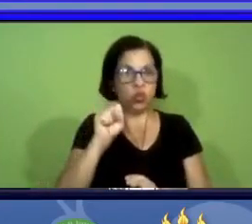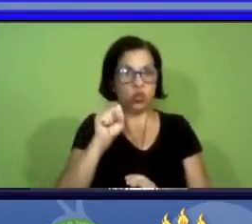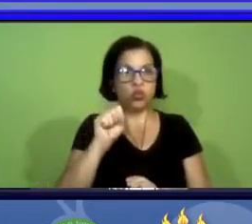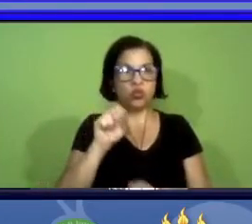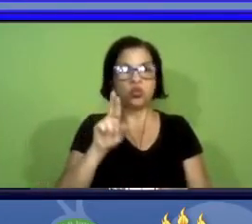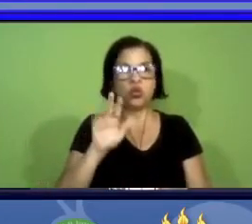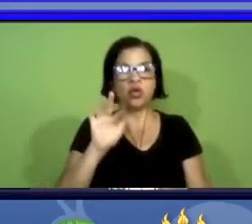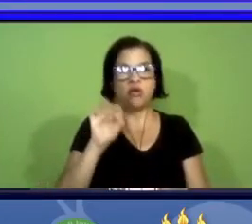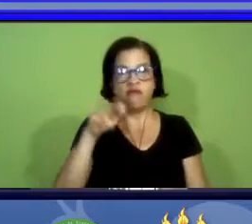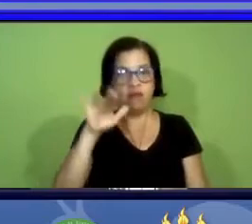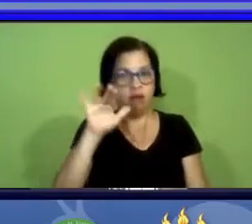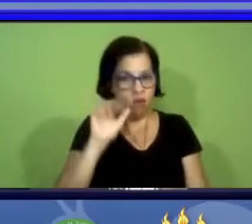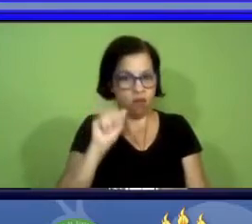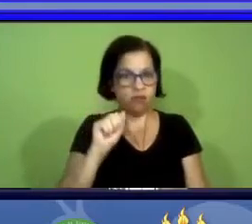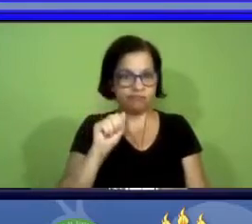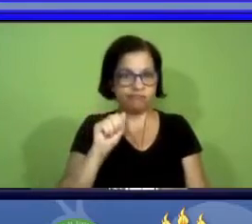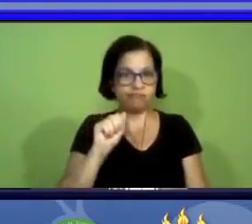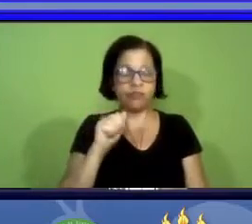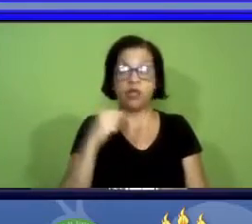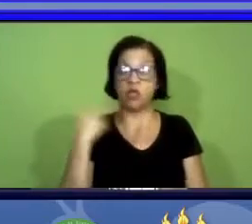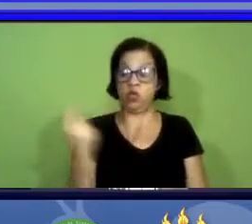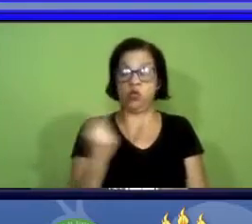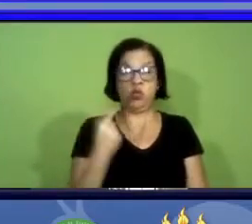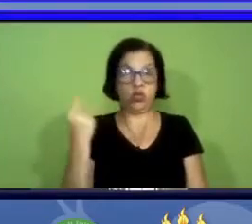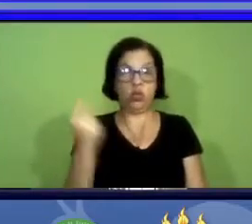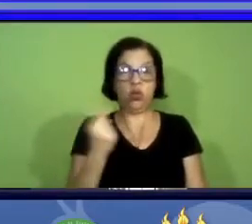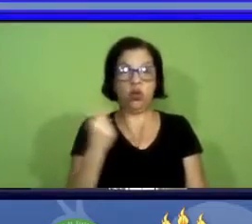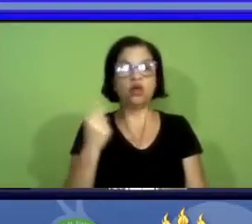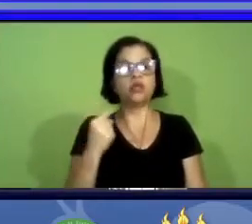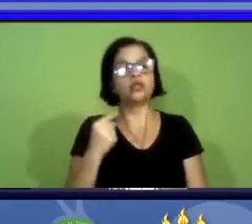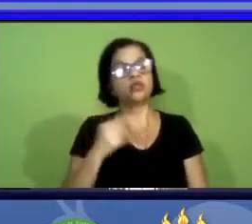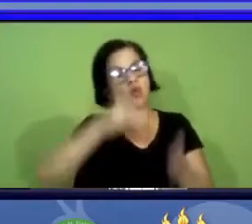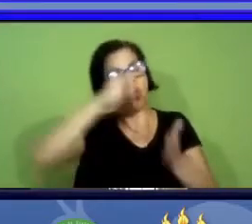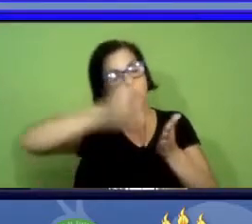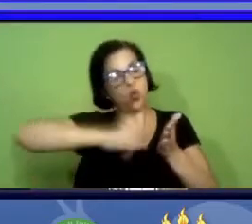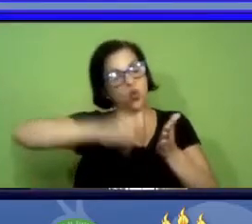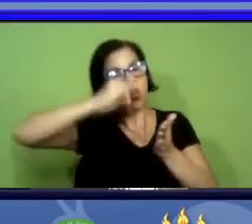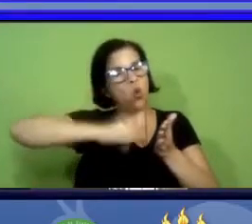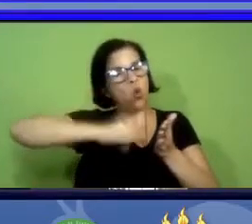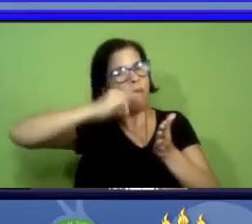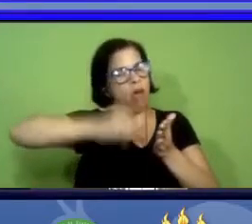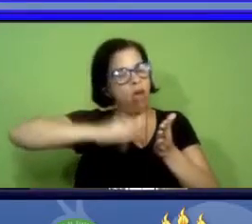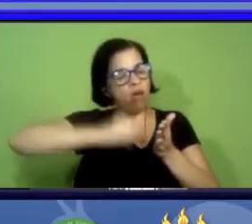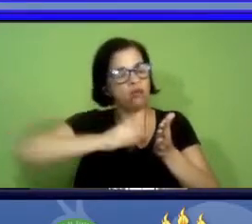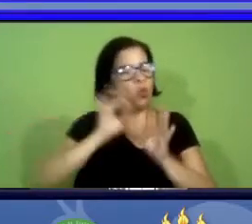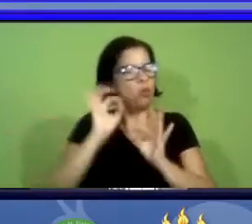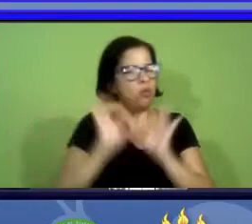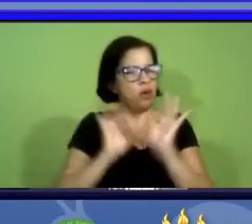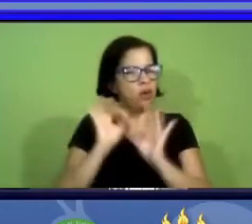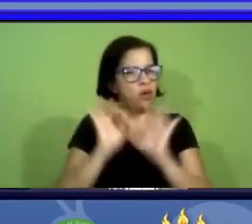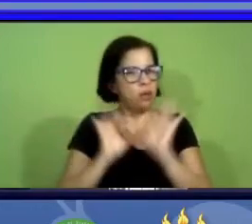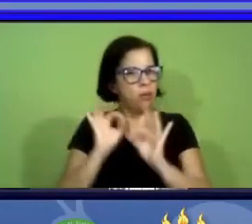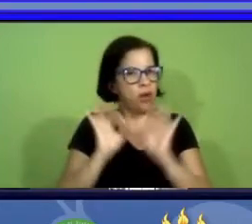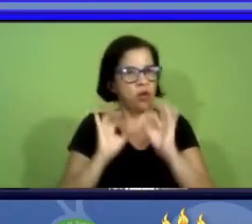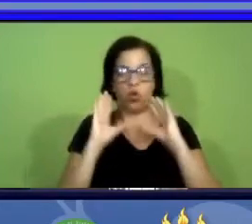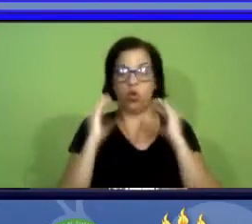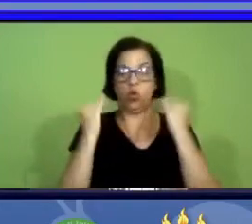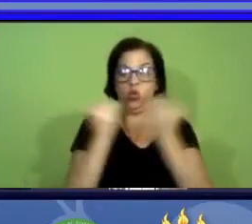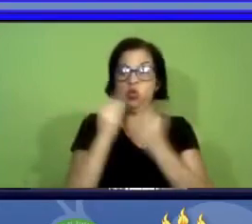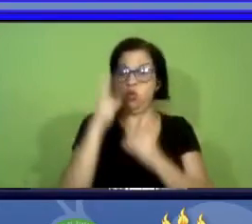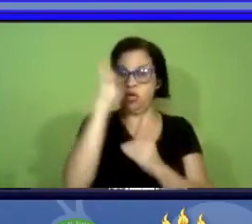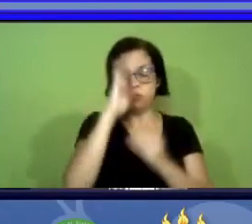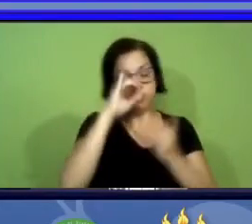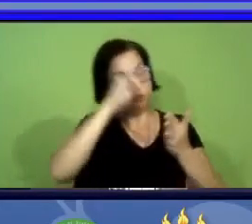nós fizemos um documento uma moção do Congresso Brasileiro